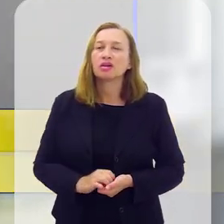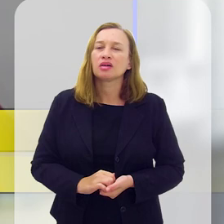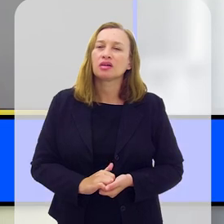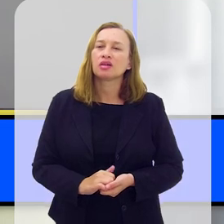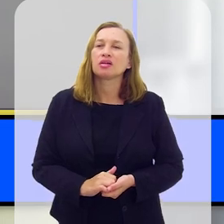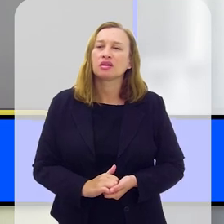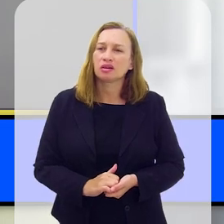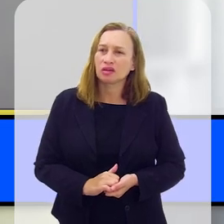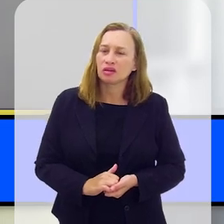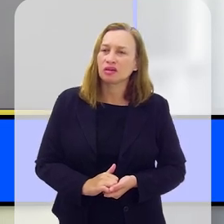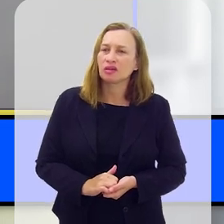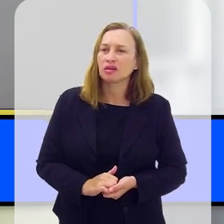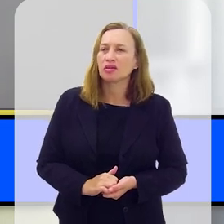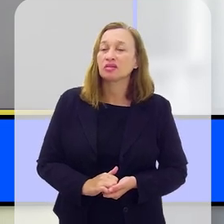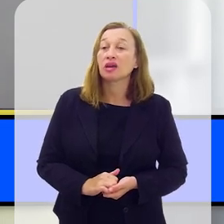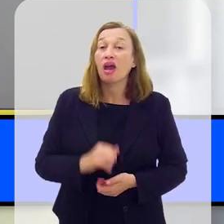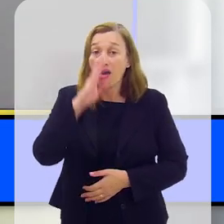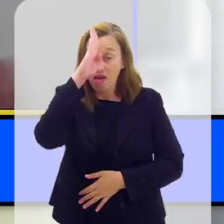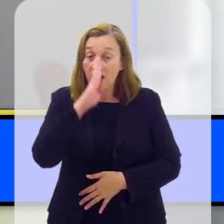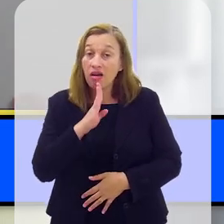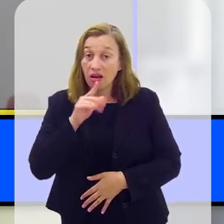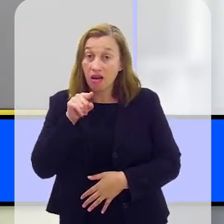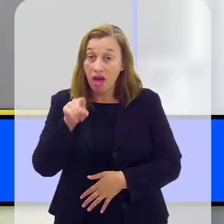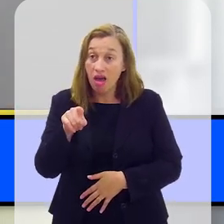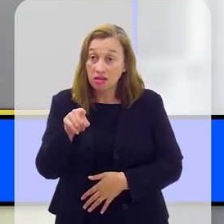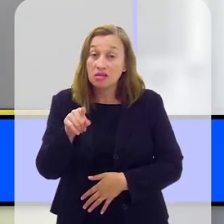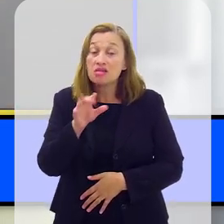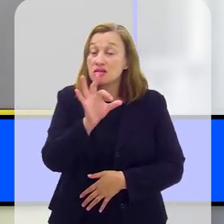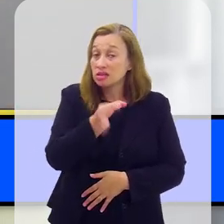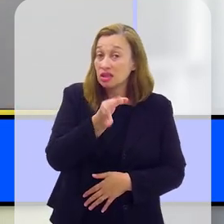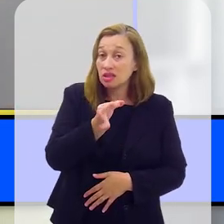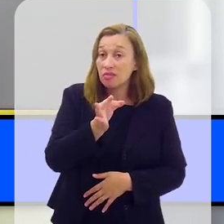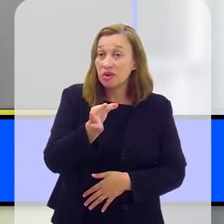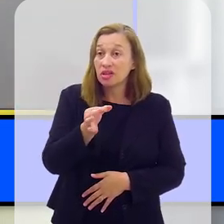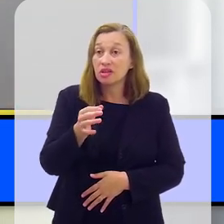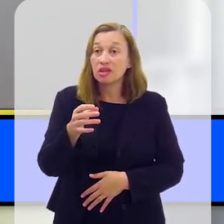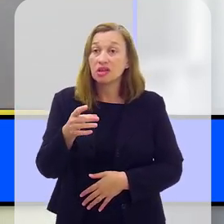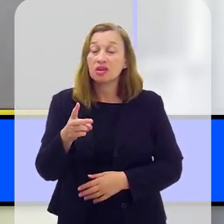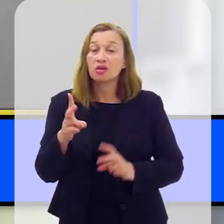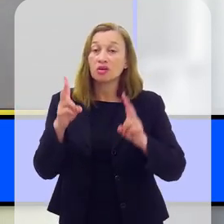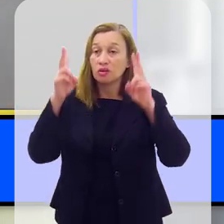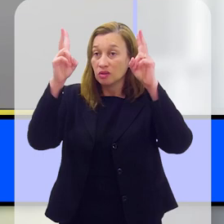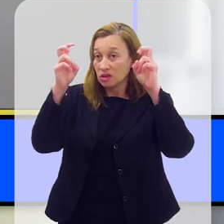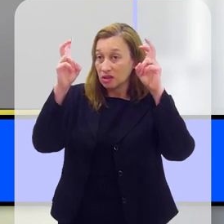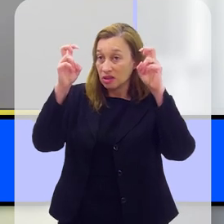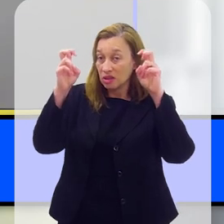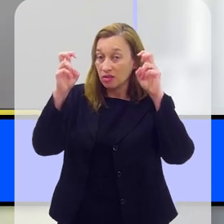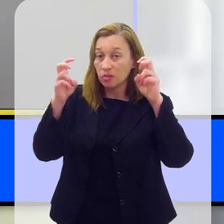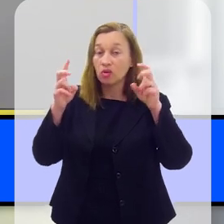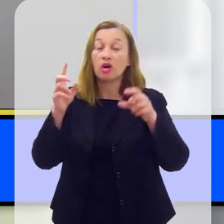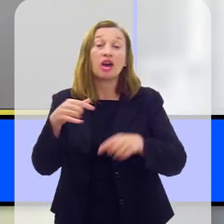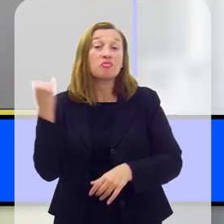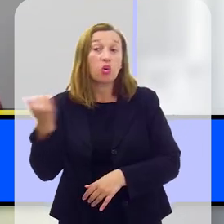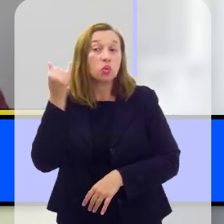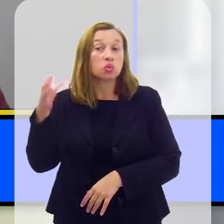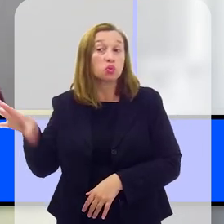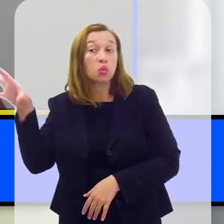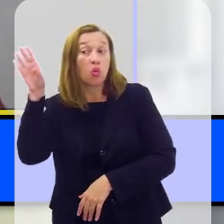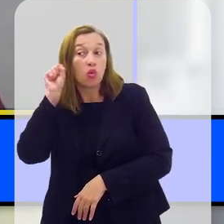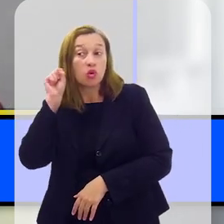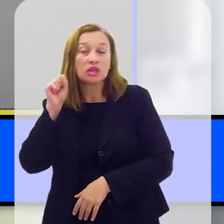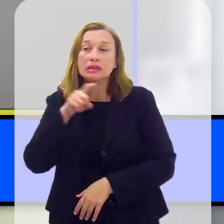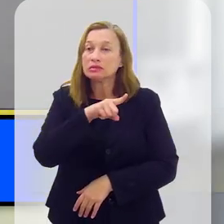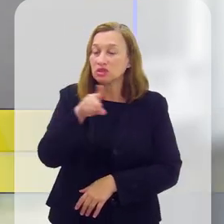que é arroba carlosaragãoneto, um e-book gratuito, justamente sobre esses temas, inclusive sobre a importância da